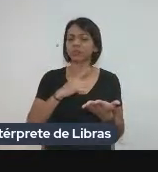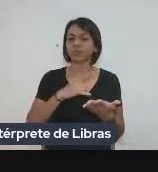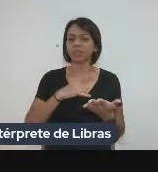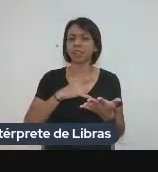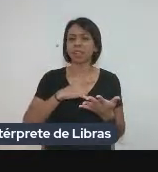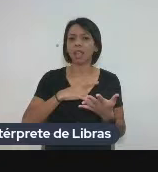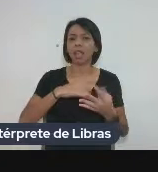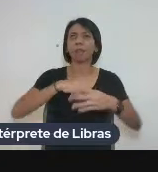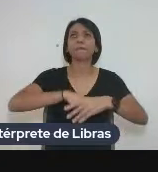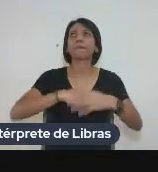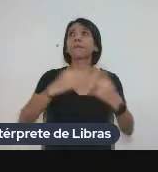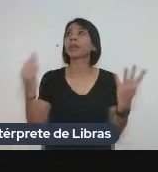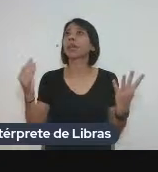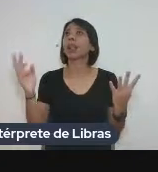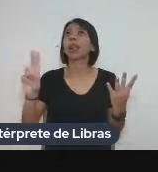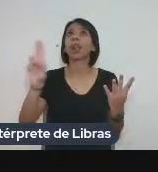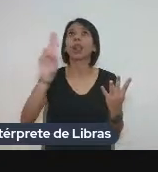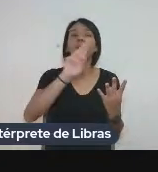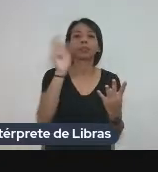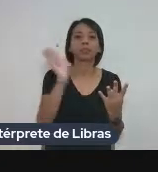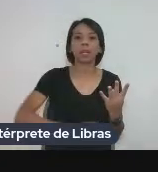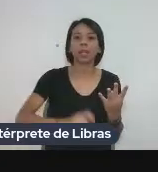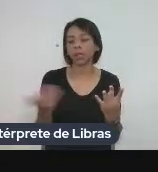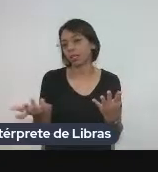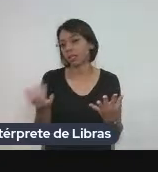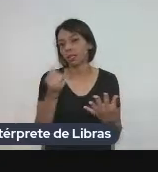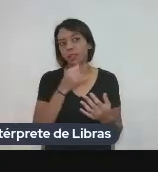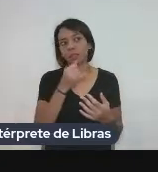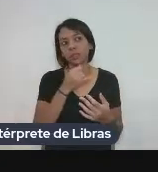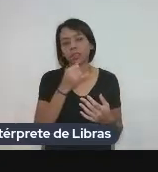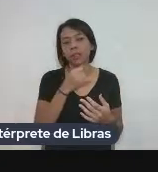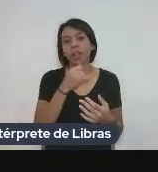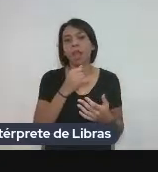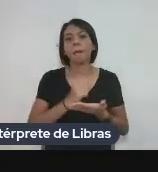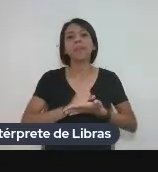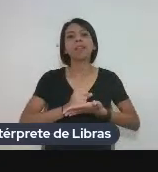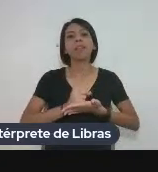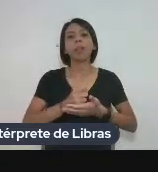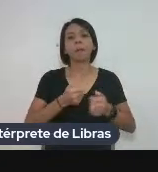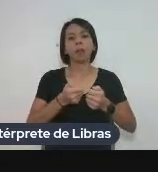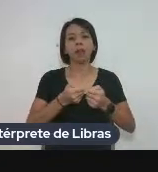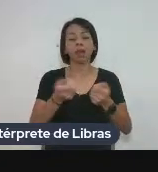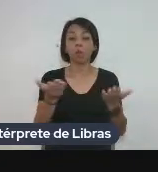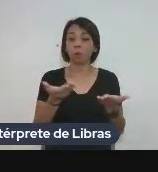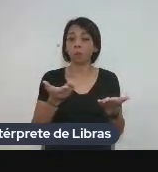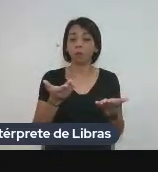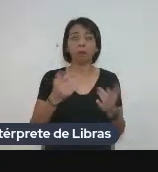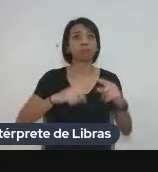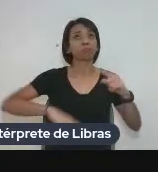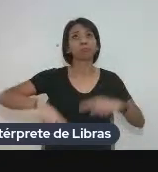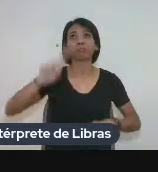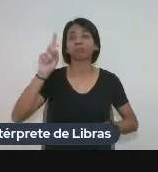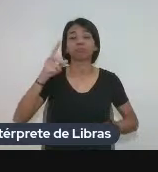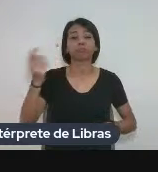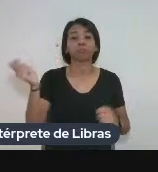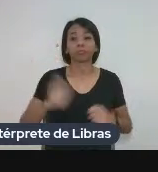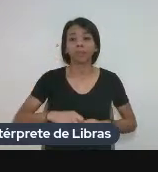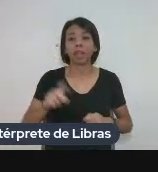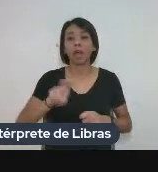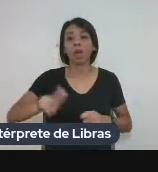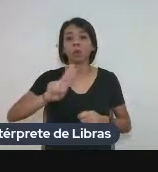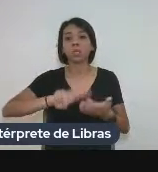muito grande de formas de utilização. Por exemplo, a gamificação está muito em alta atualmente e a tradução pode ser perfeitamente